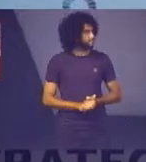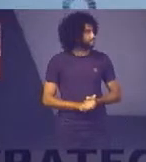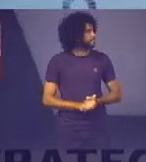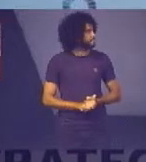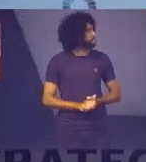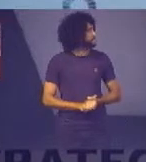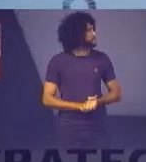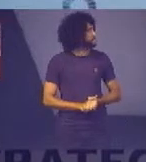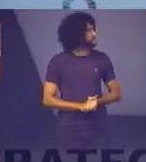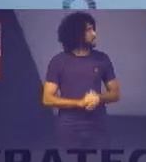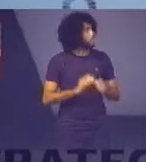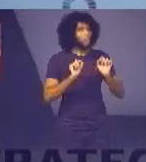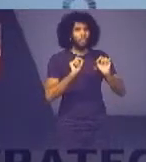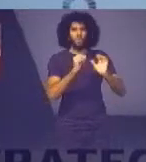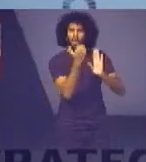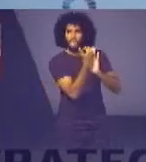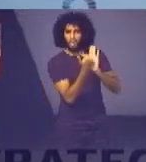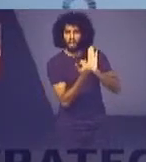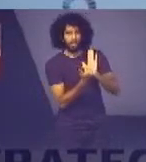O que é a Agenda 2030?